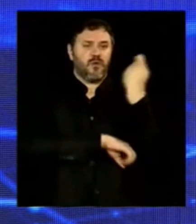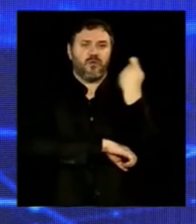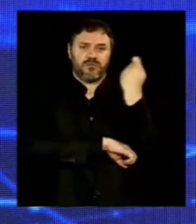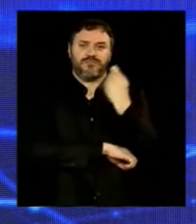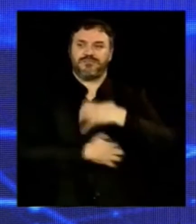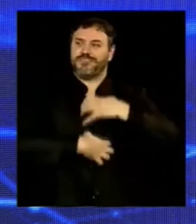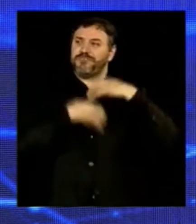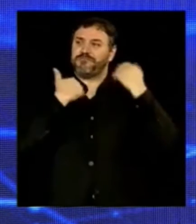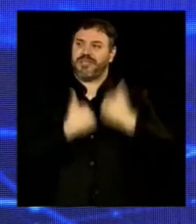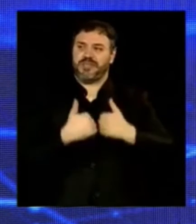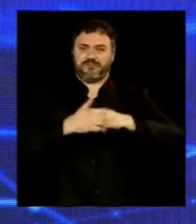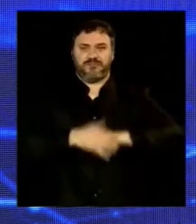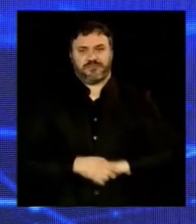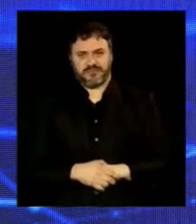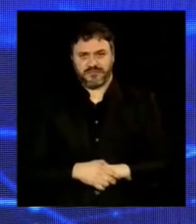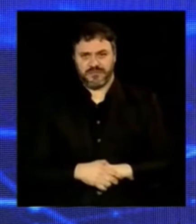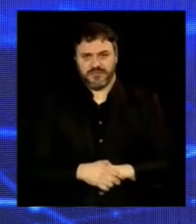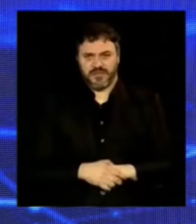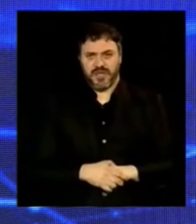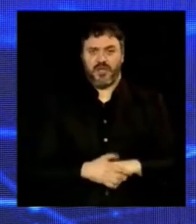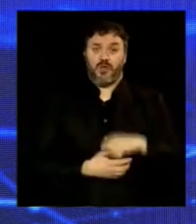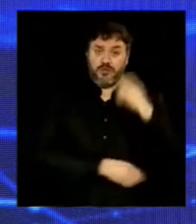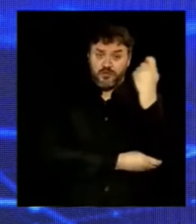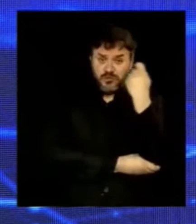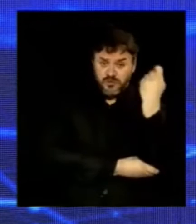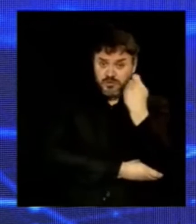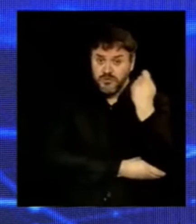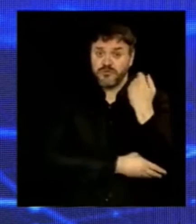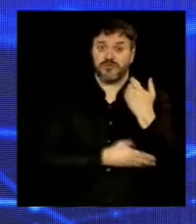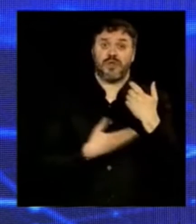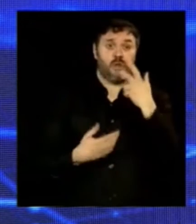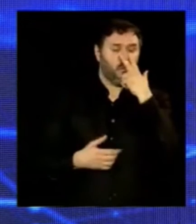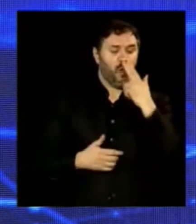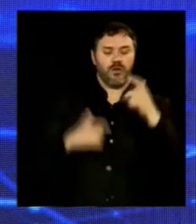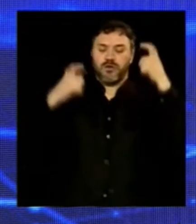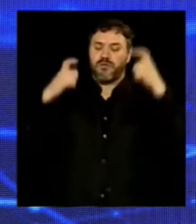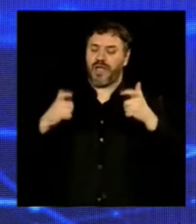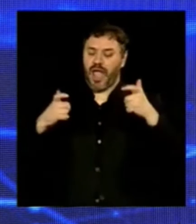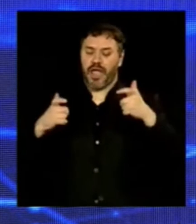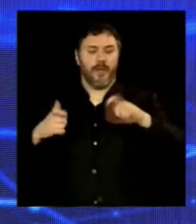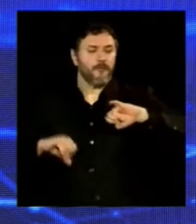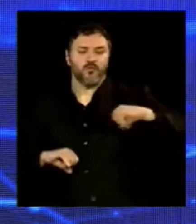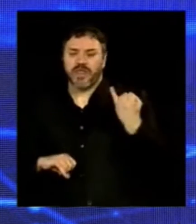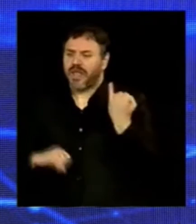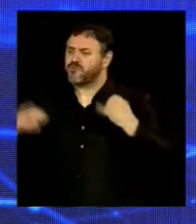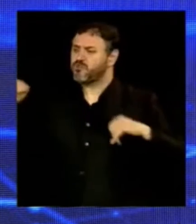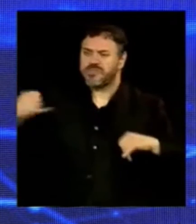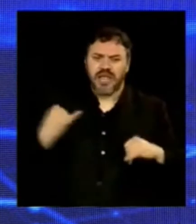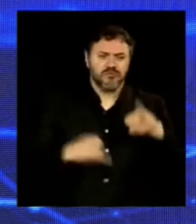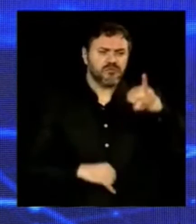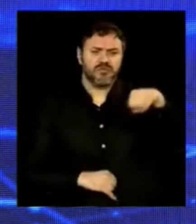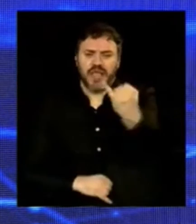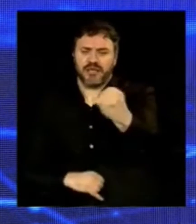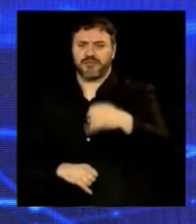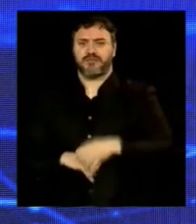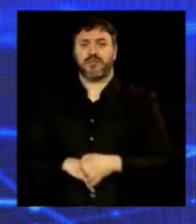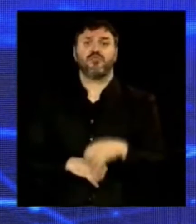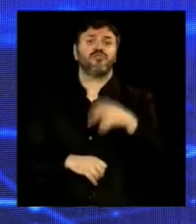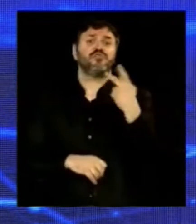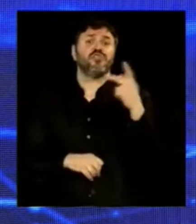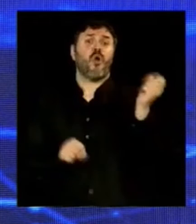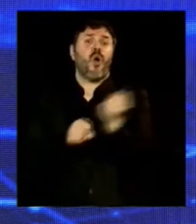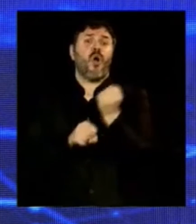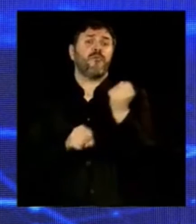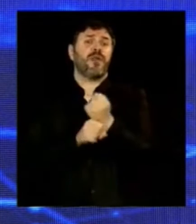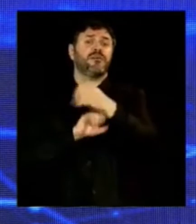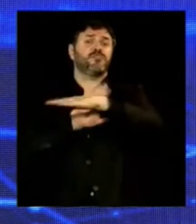que possa apresentar o Rio Grande como lugar de oportunidades. Por exemplo, qual obra que o senhor realizou